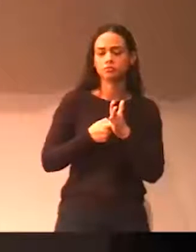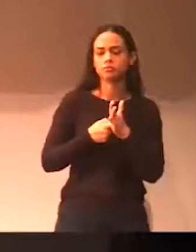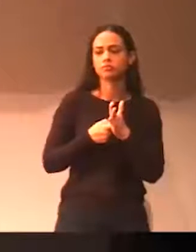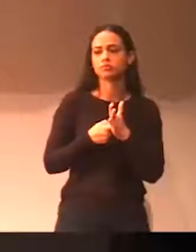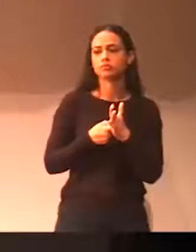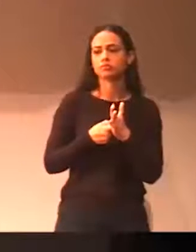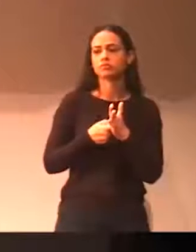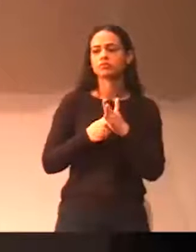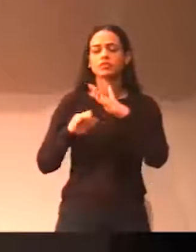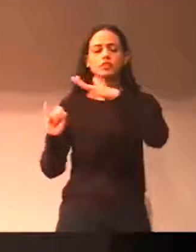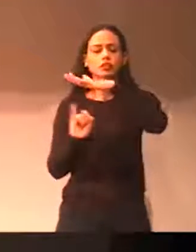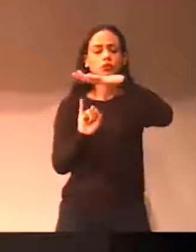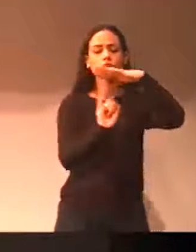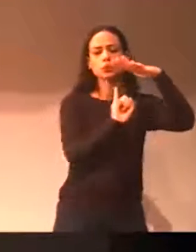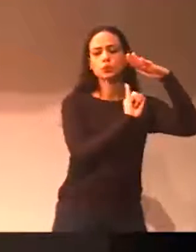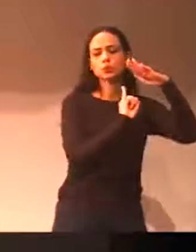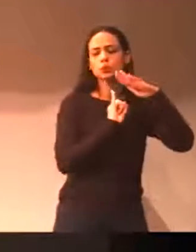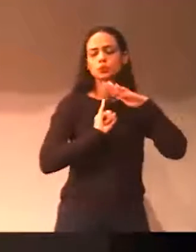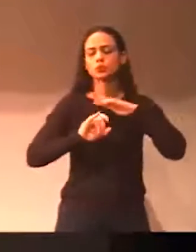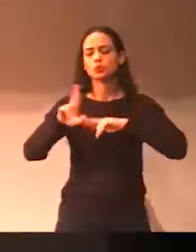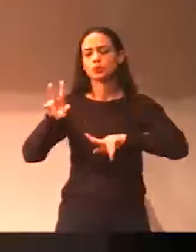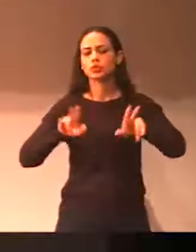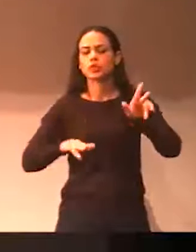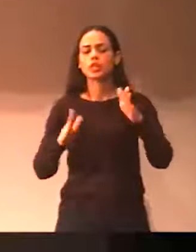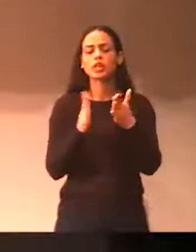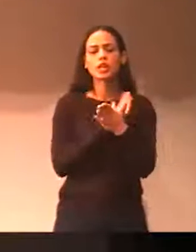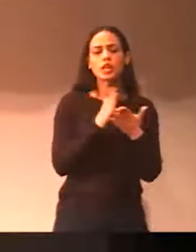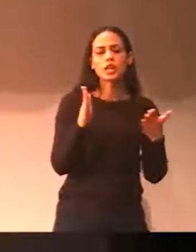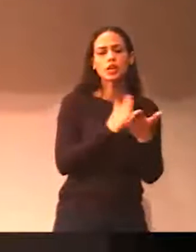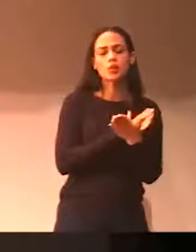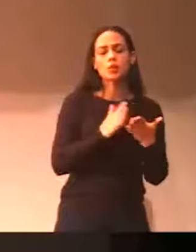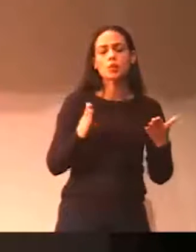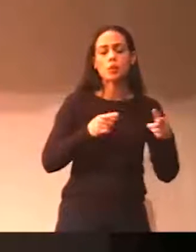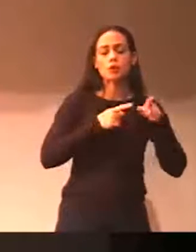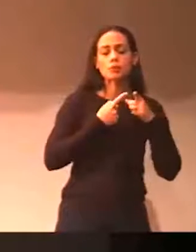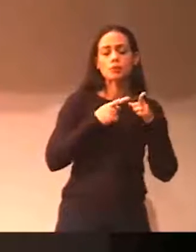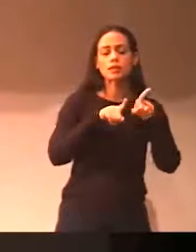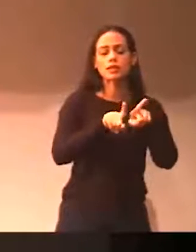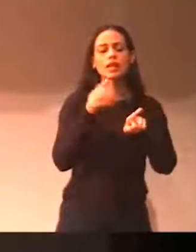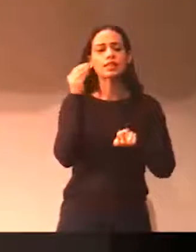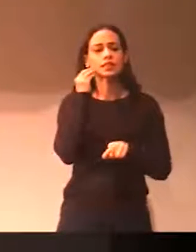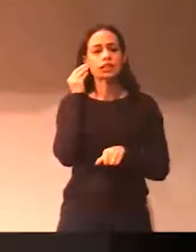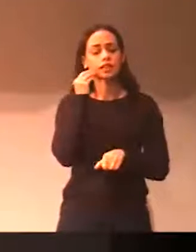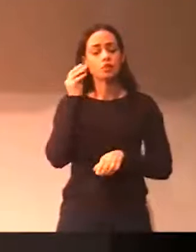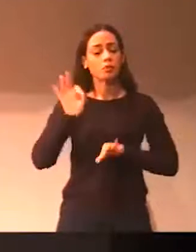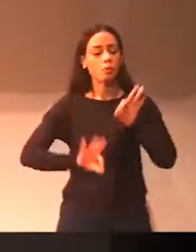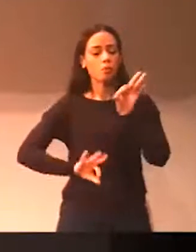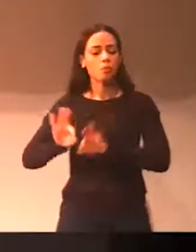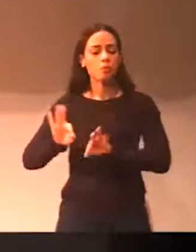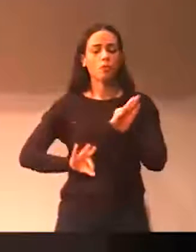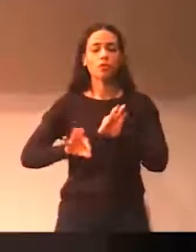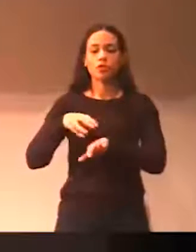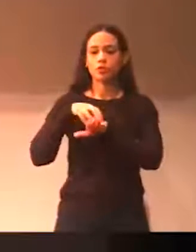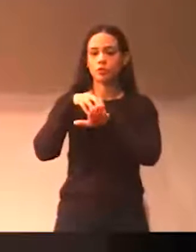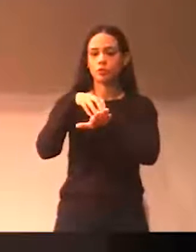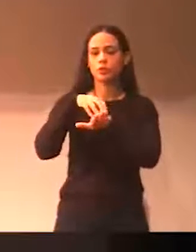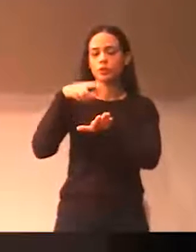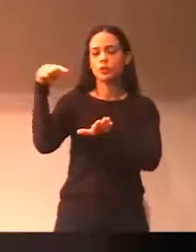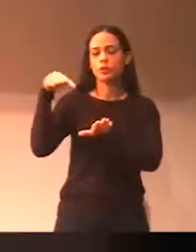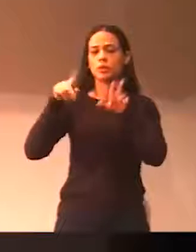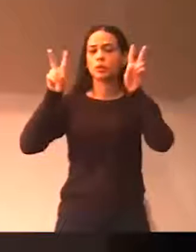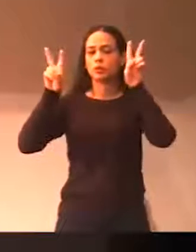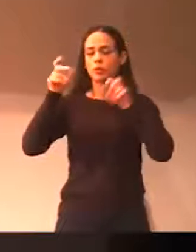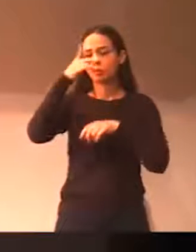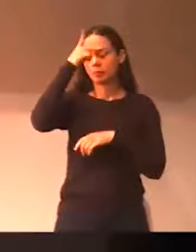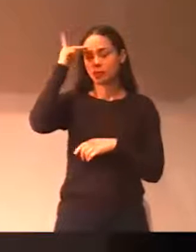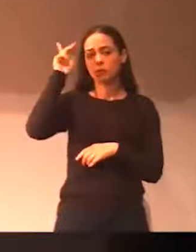da região, assim como alguns órgãos e algumas parcerias, para que o projeto transporte específico de pessoas